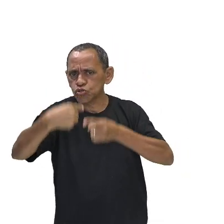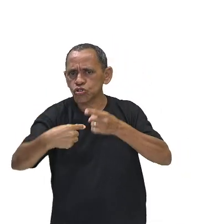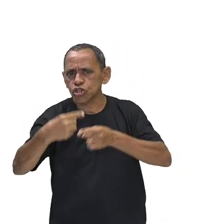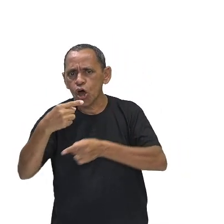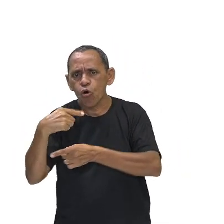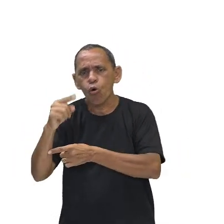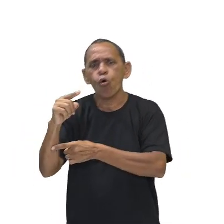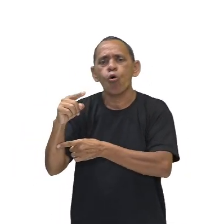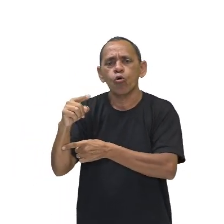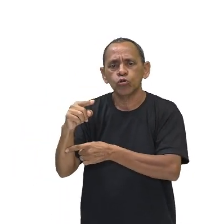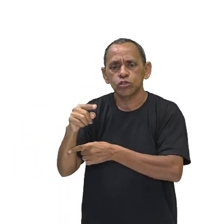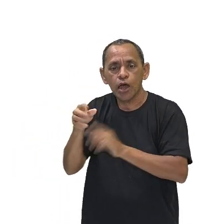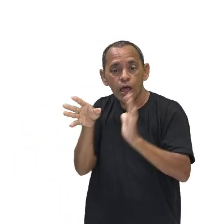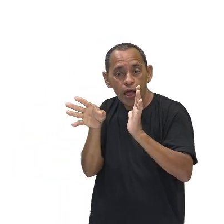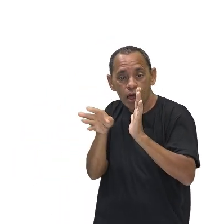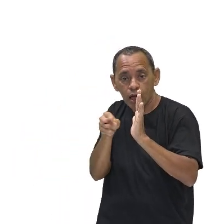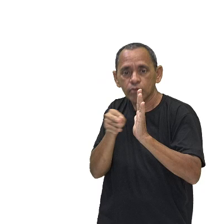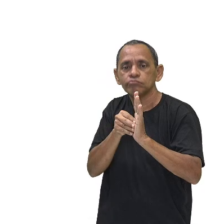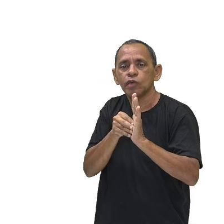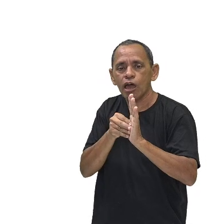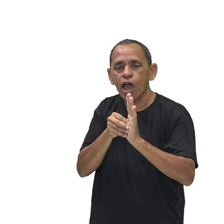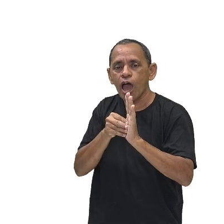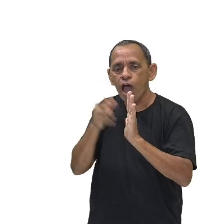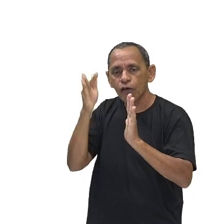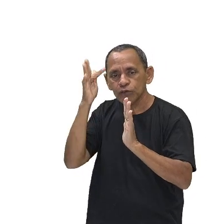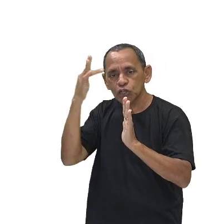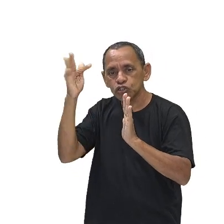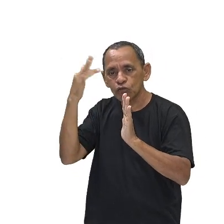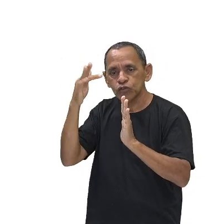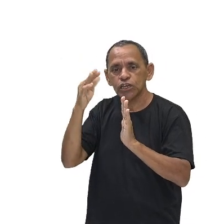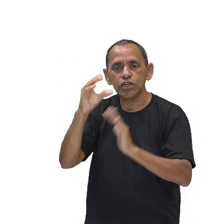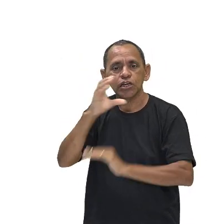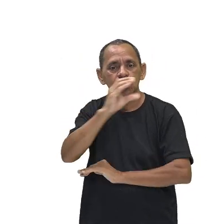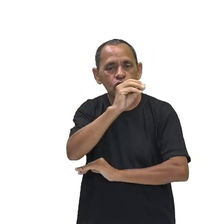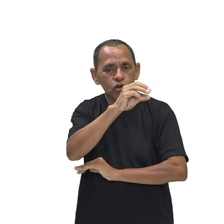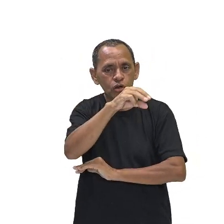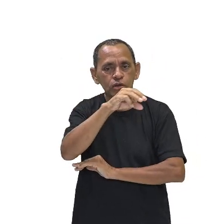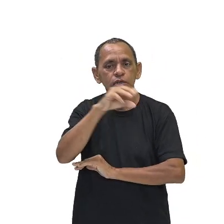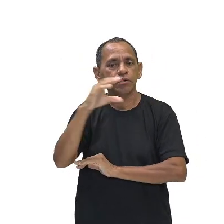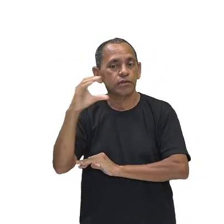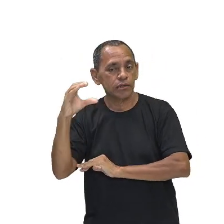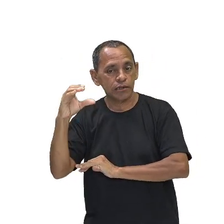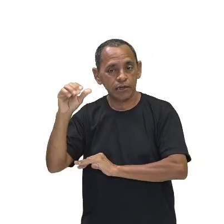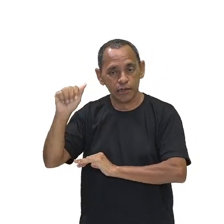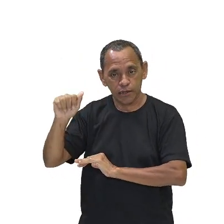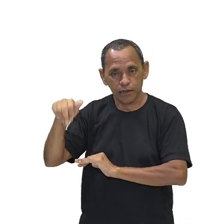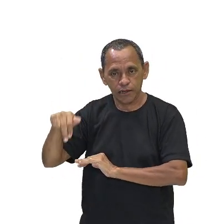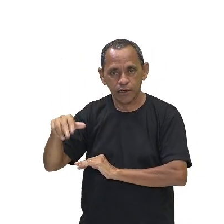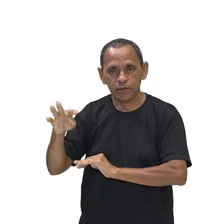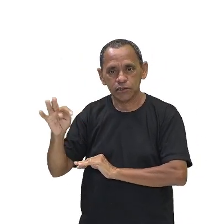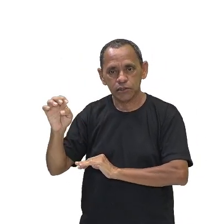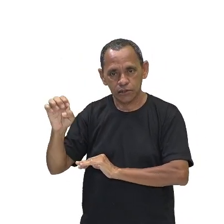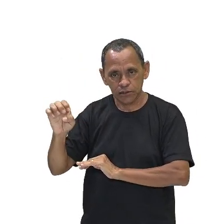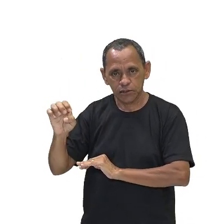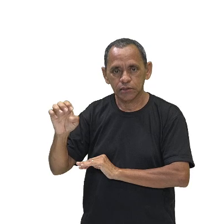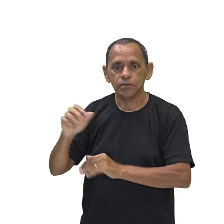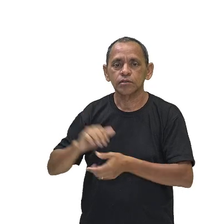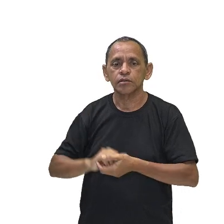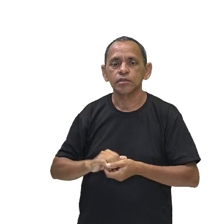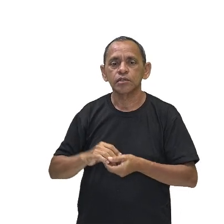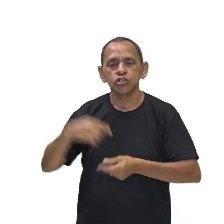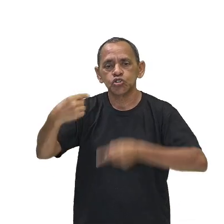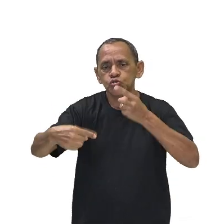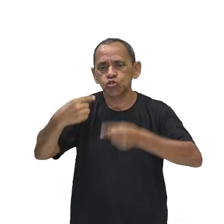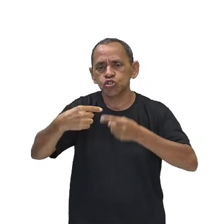filosofia de Kant. Por isso são chamados de neocantianos, que vai discutir a questão de como se é